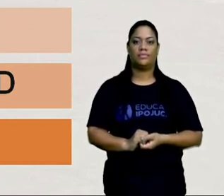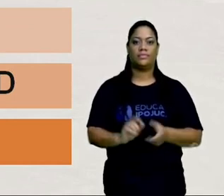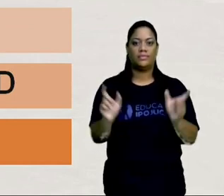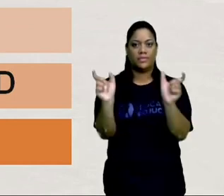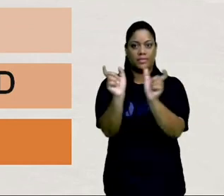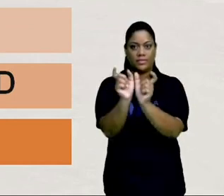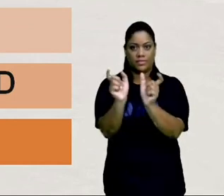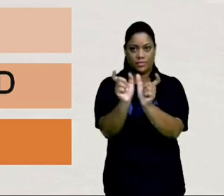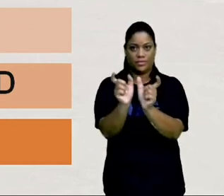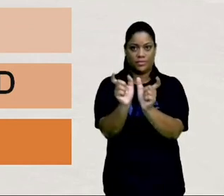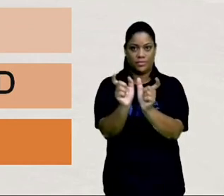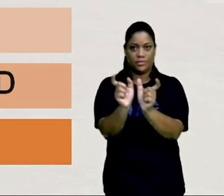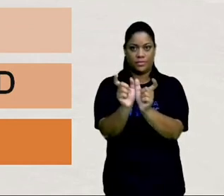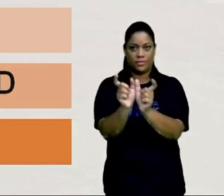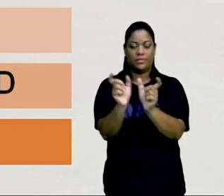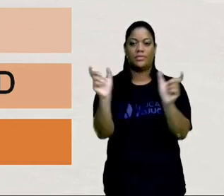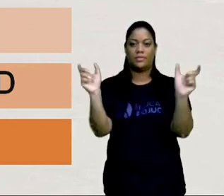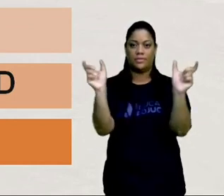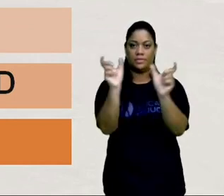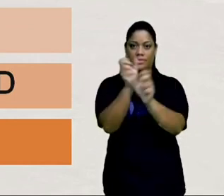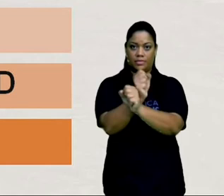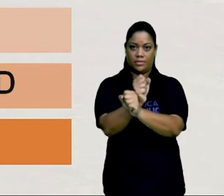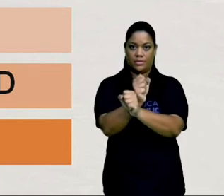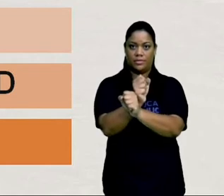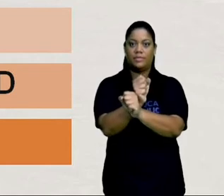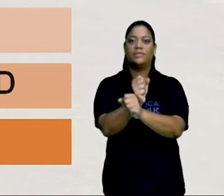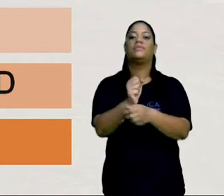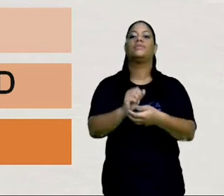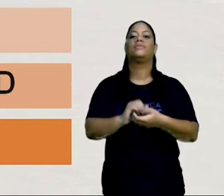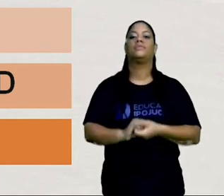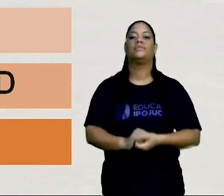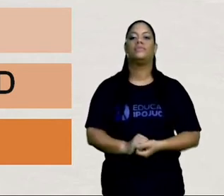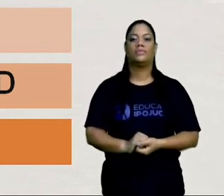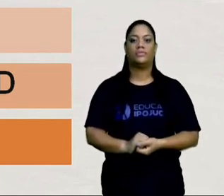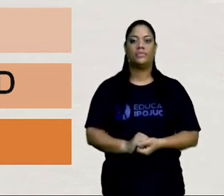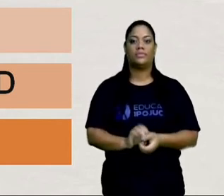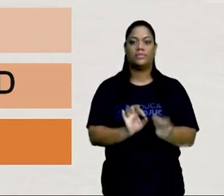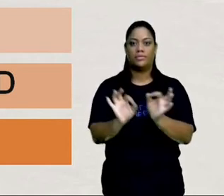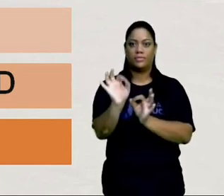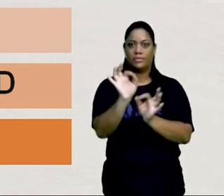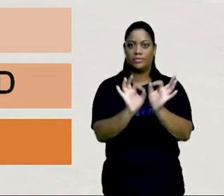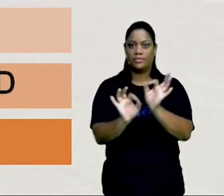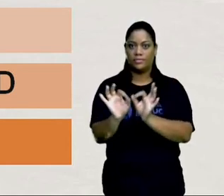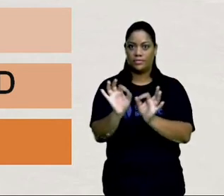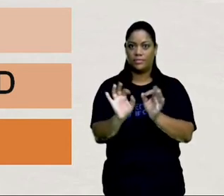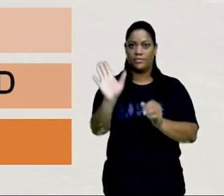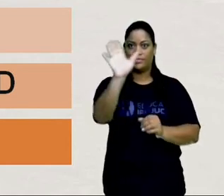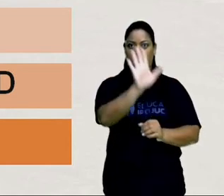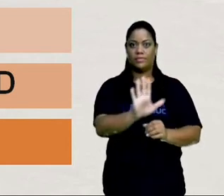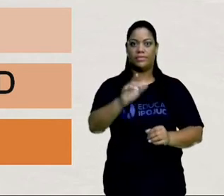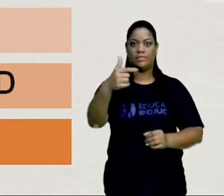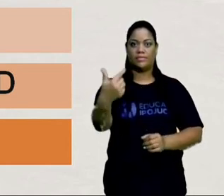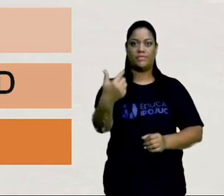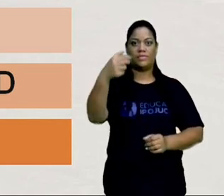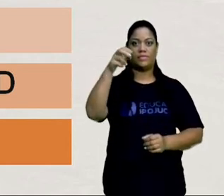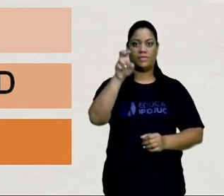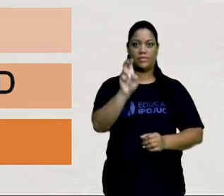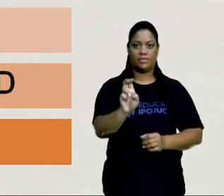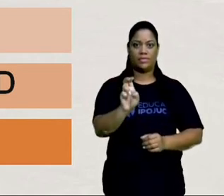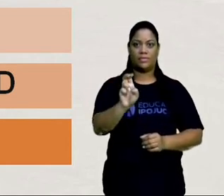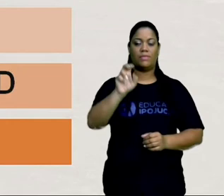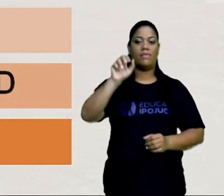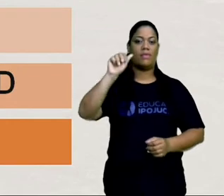preenchimento, a expressão algébrica que representa o preenchimento dessa figura são 25A.